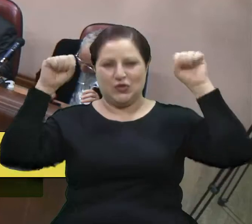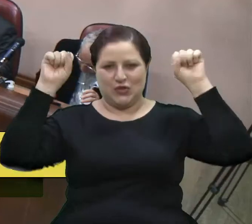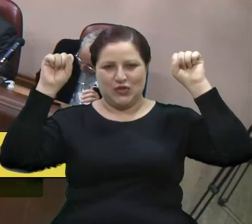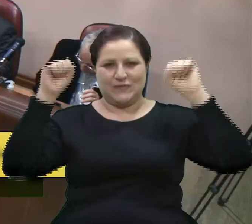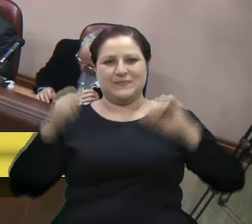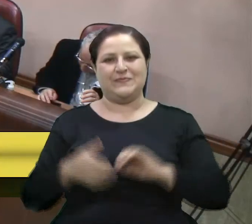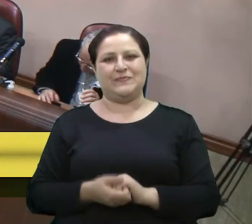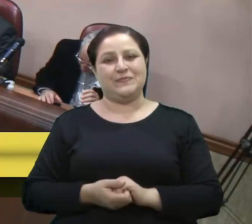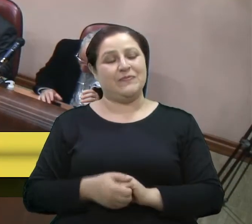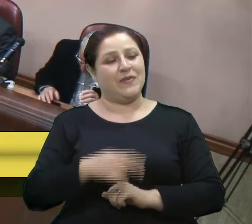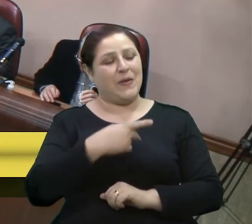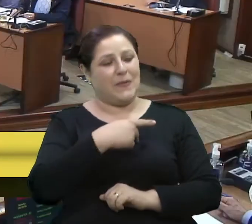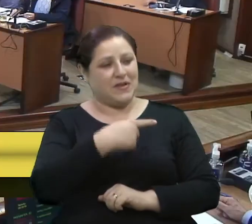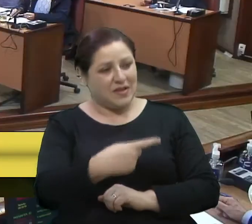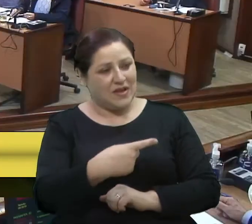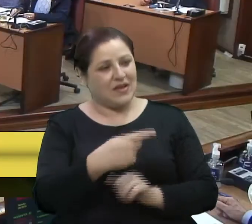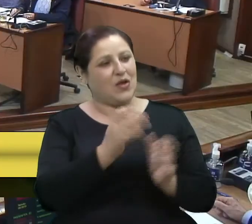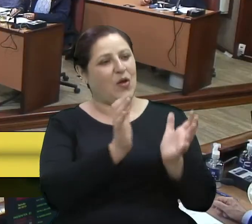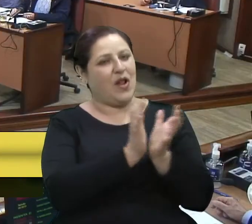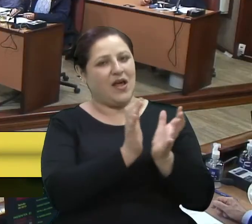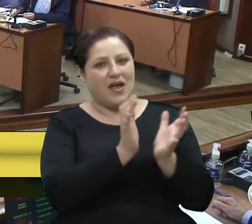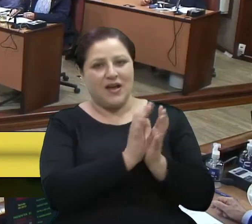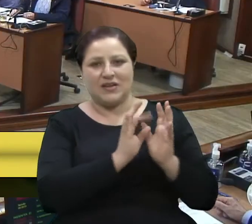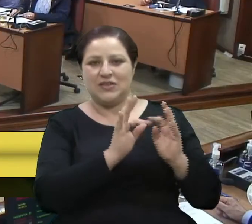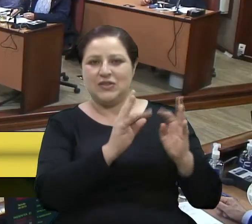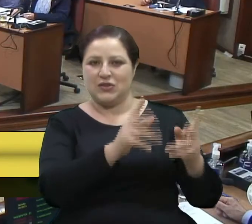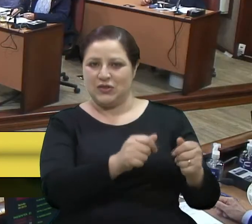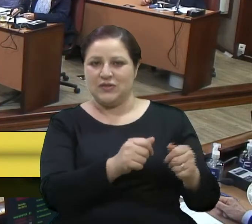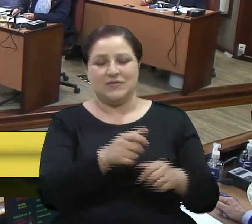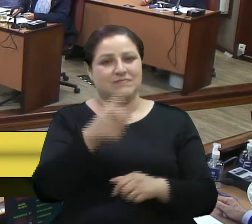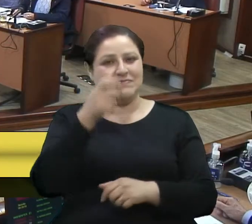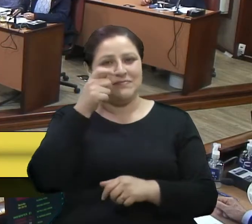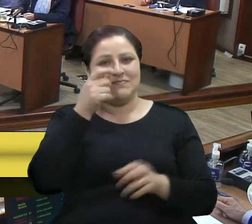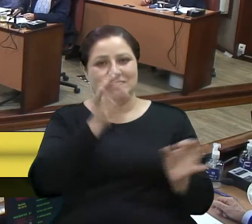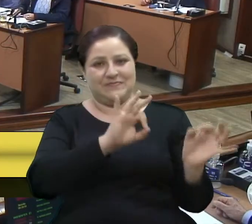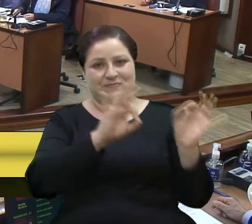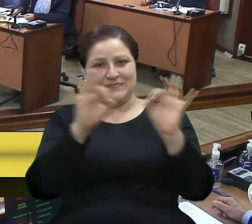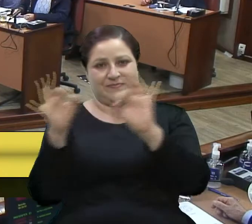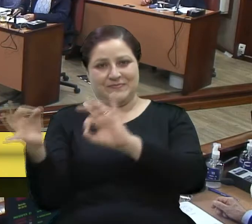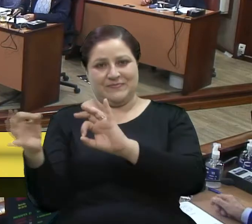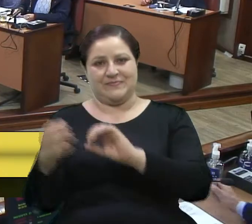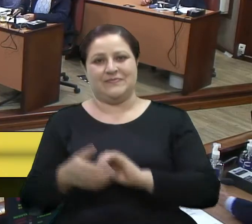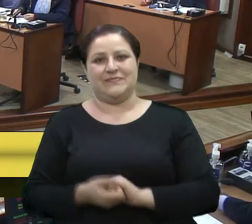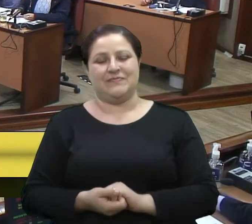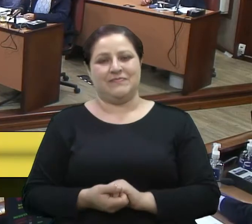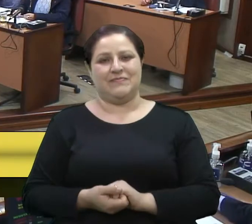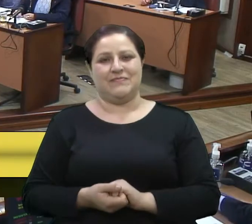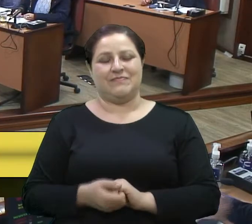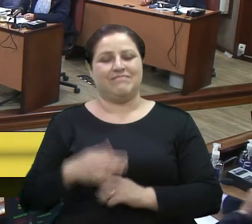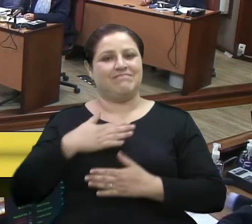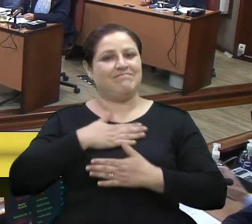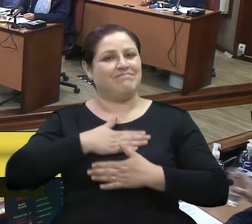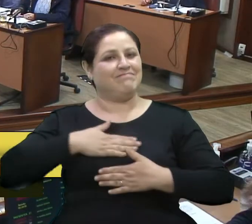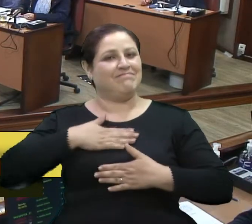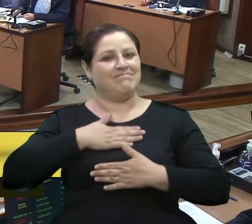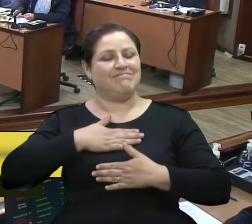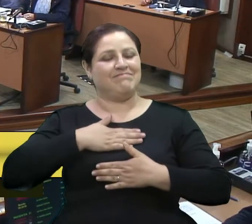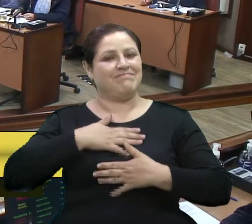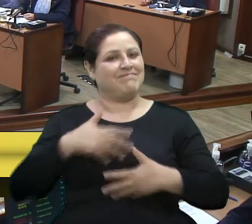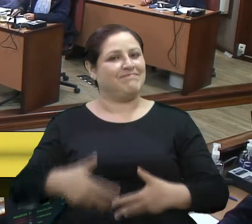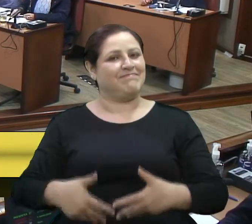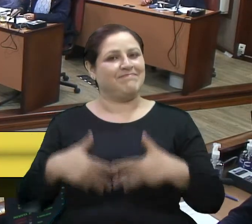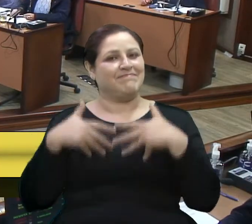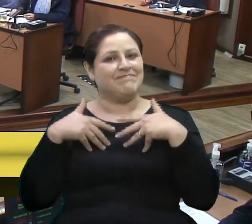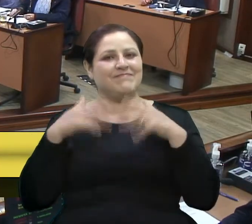Presidente, demais colegas, pessoal que nos assiste, eu sinto muito honrado e